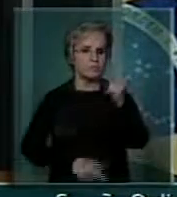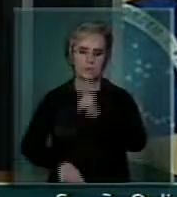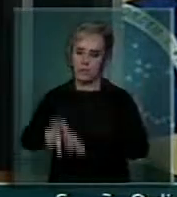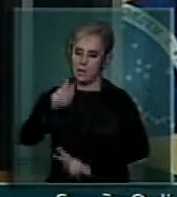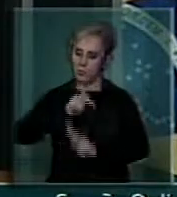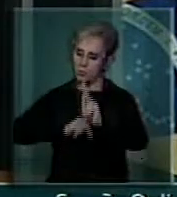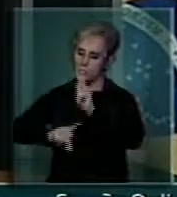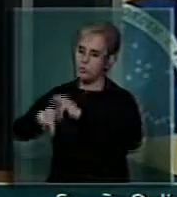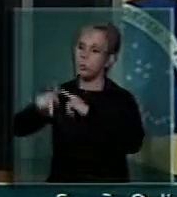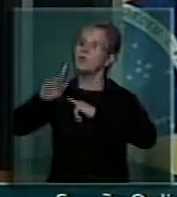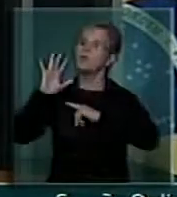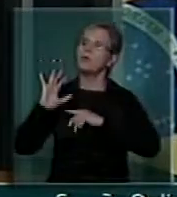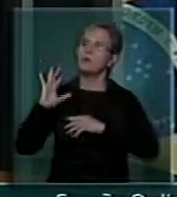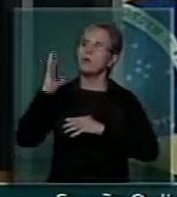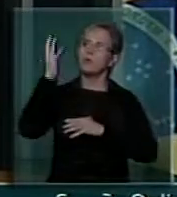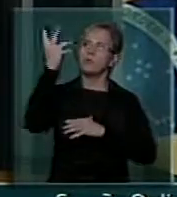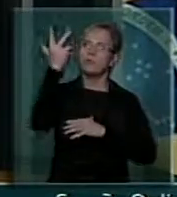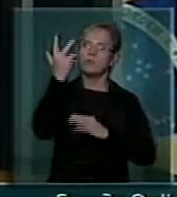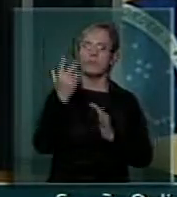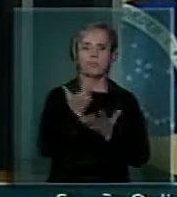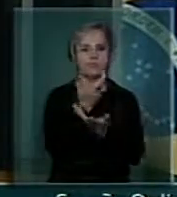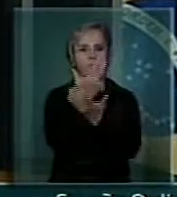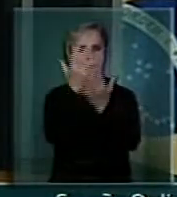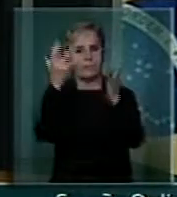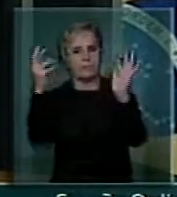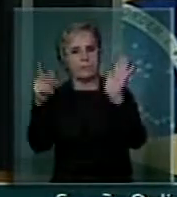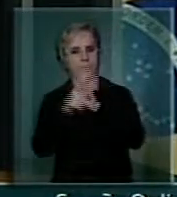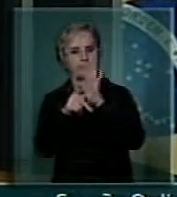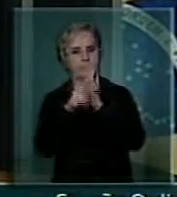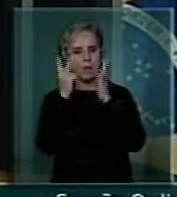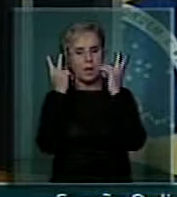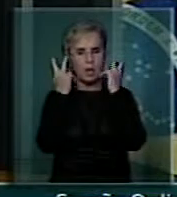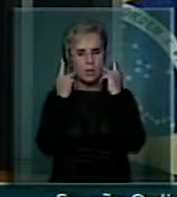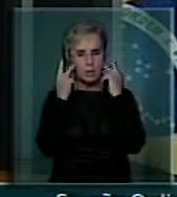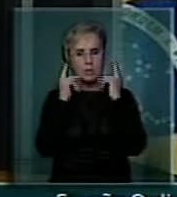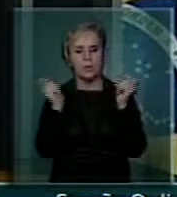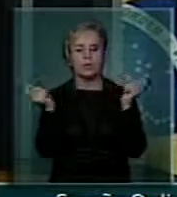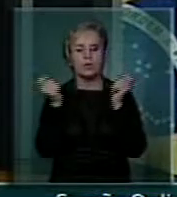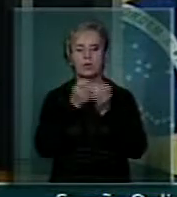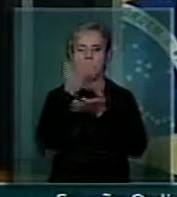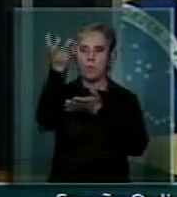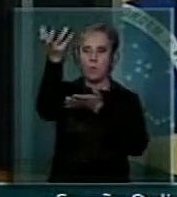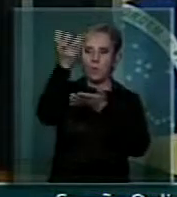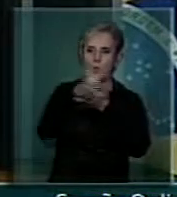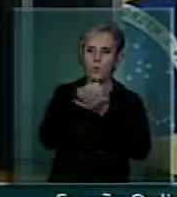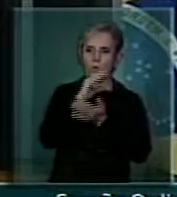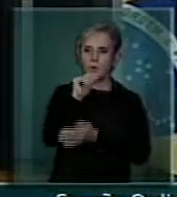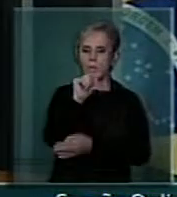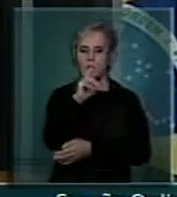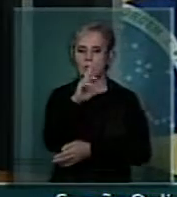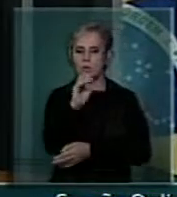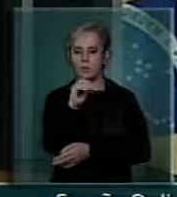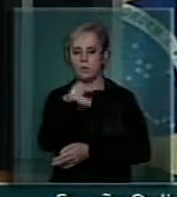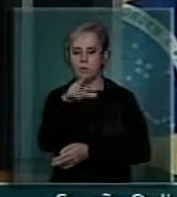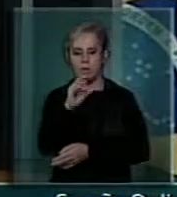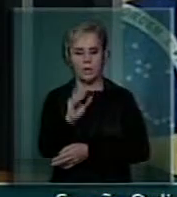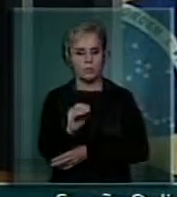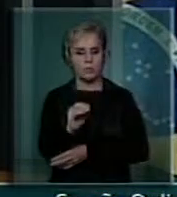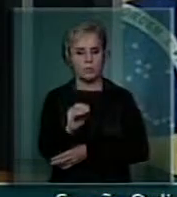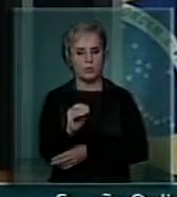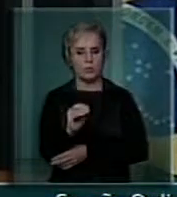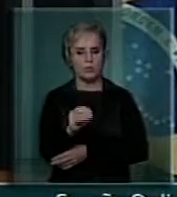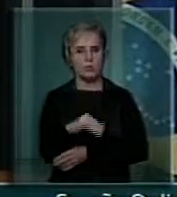florestas, que detêm natureza e que podem capturar esse carbono que é tão nocivo